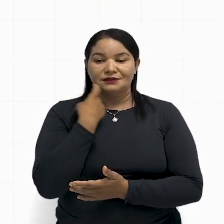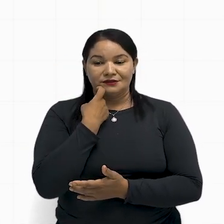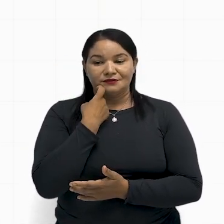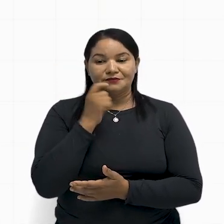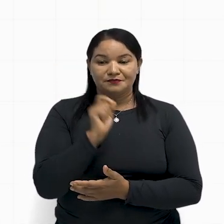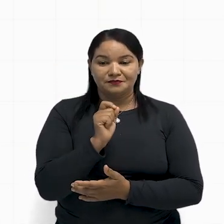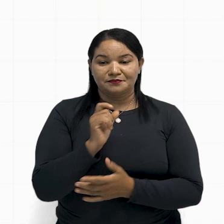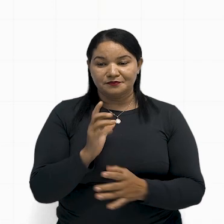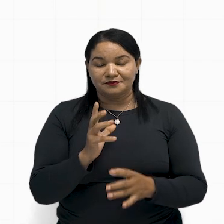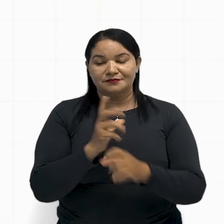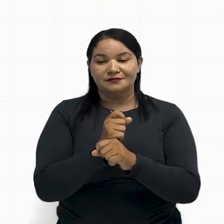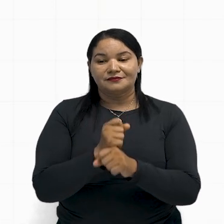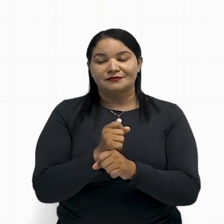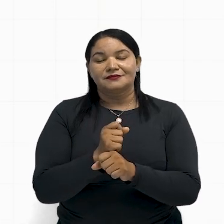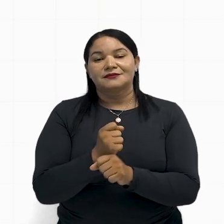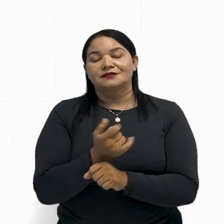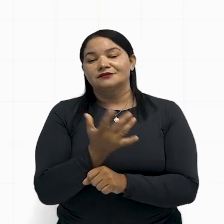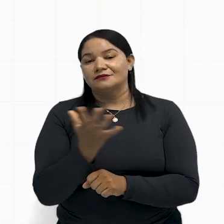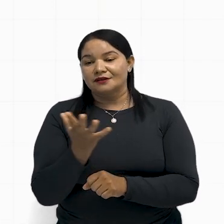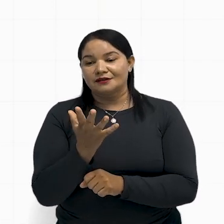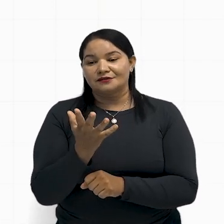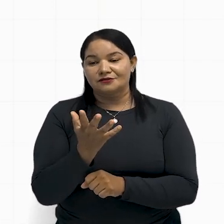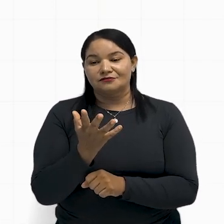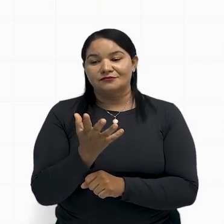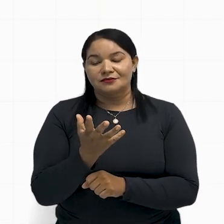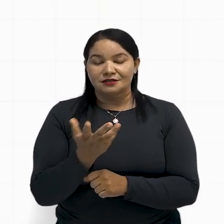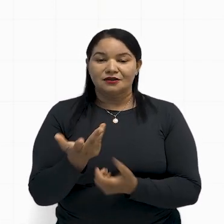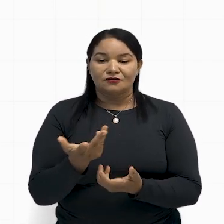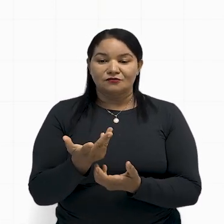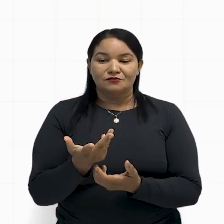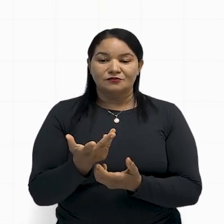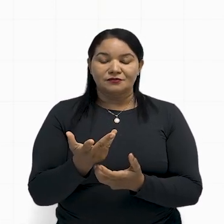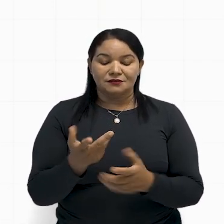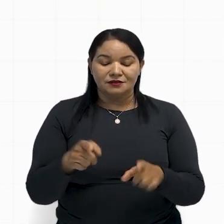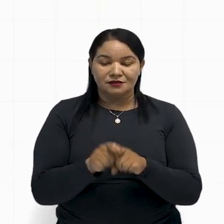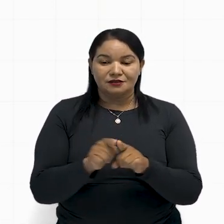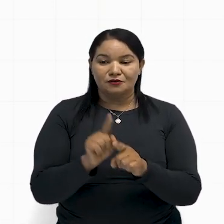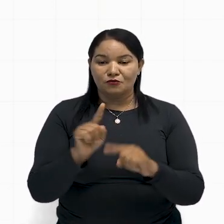somo os dois valores eu tenho um total dos cinco dias na semana